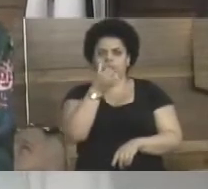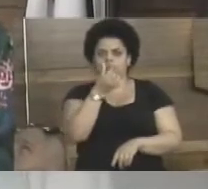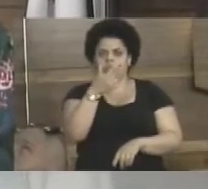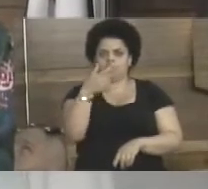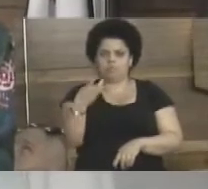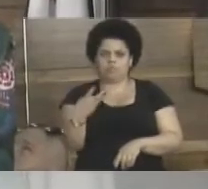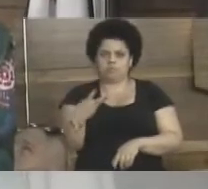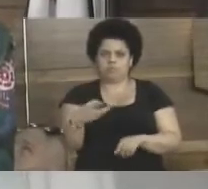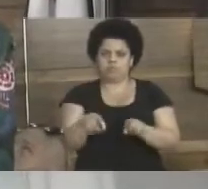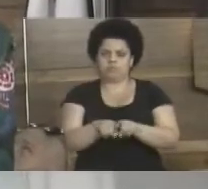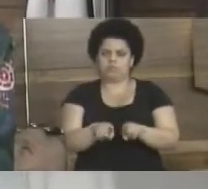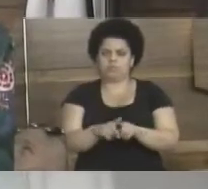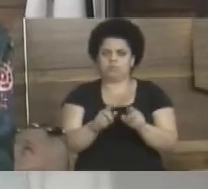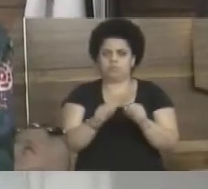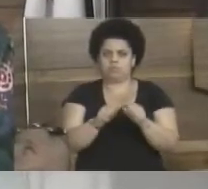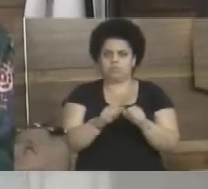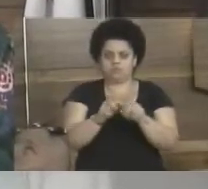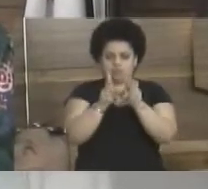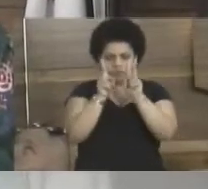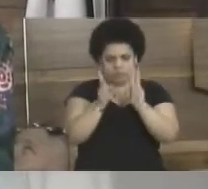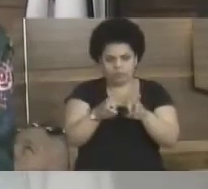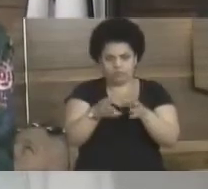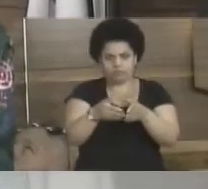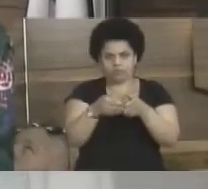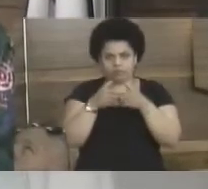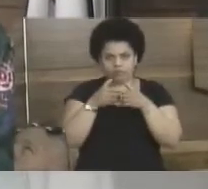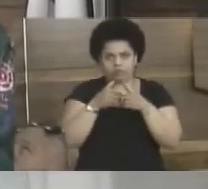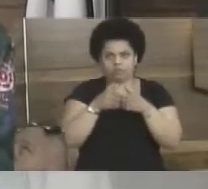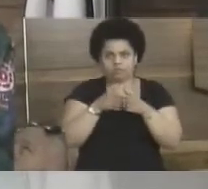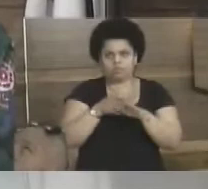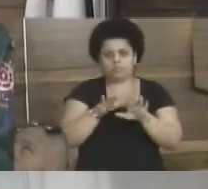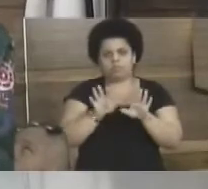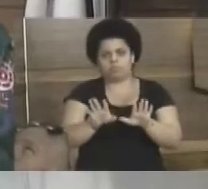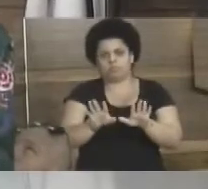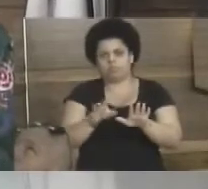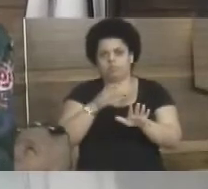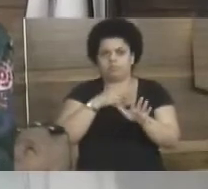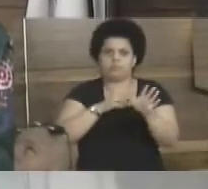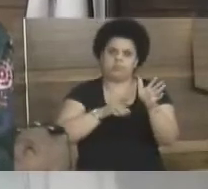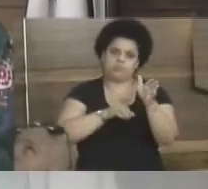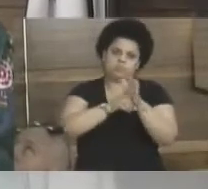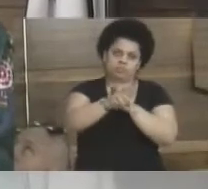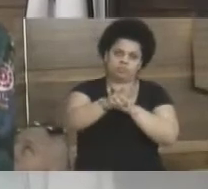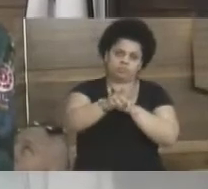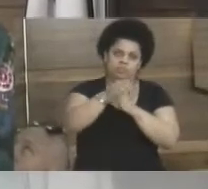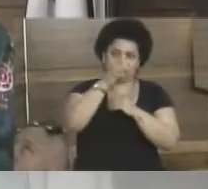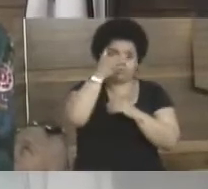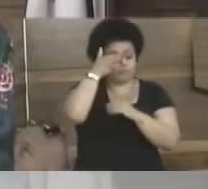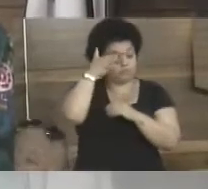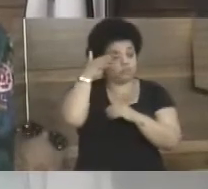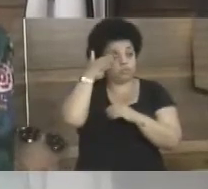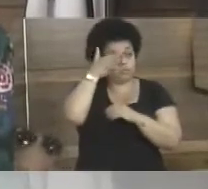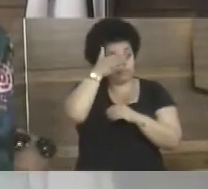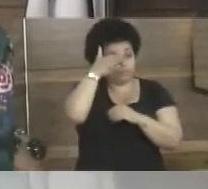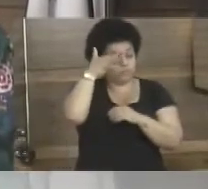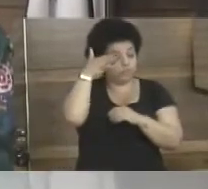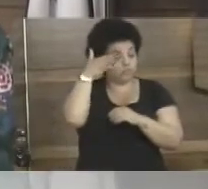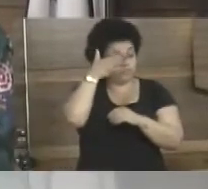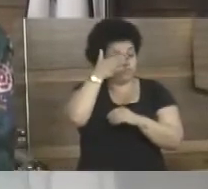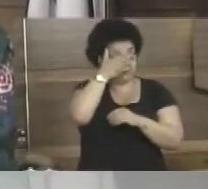eu também faço a mesma solicitação, só que perguntando sobre a creche